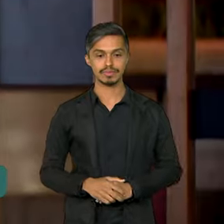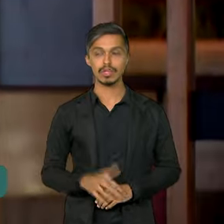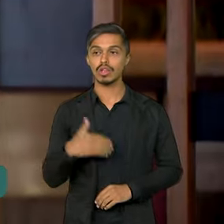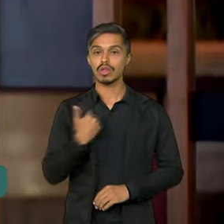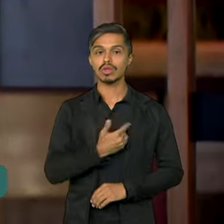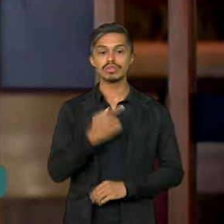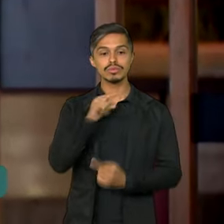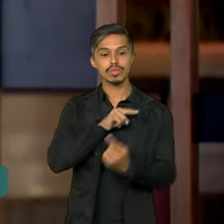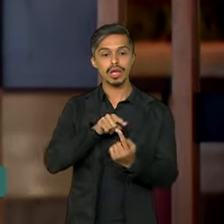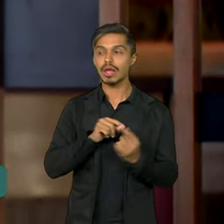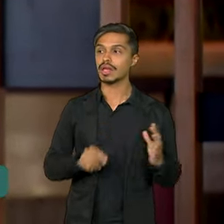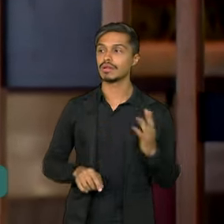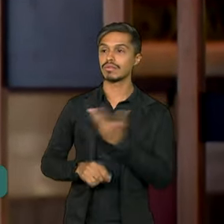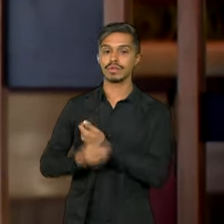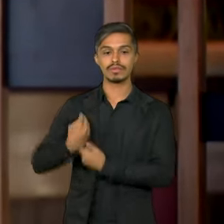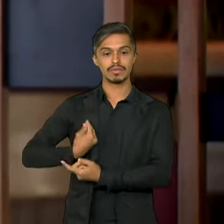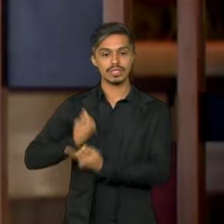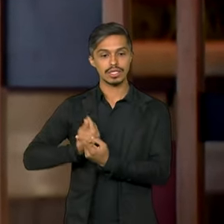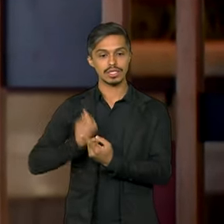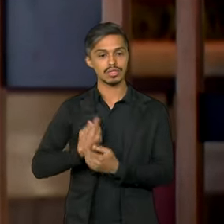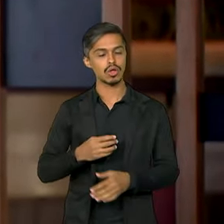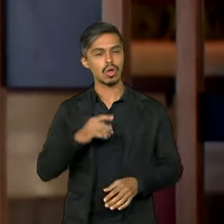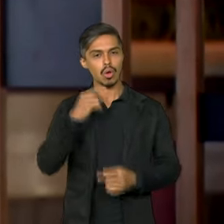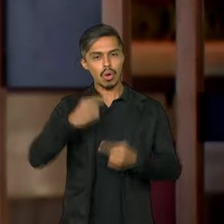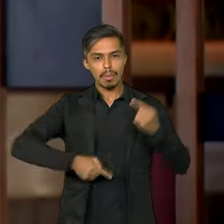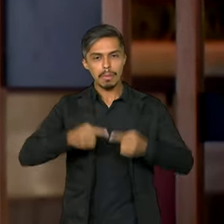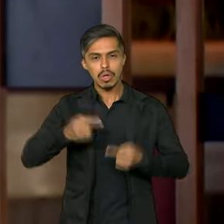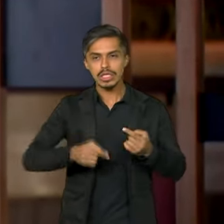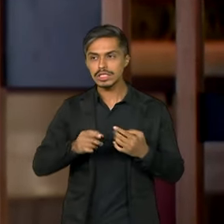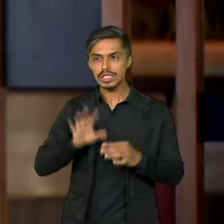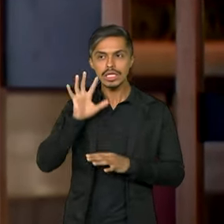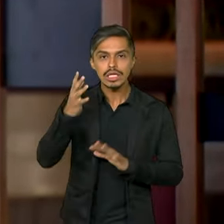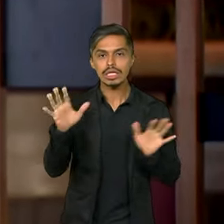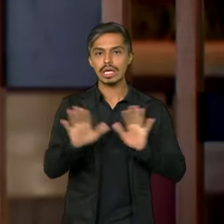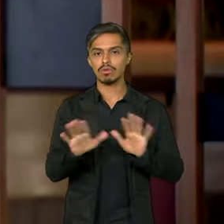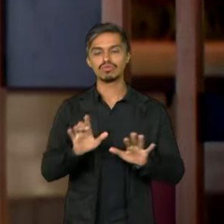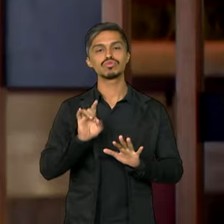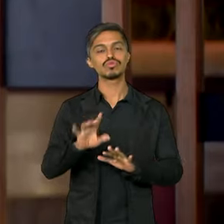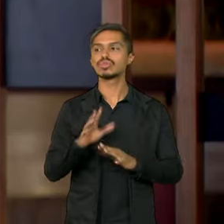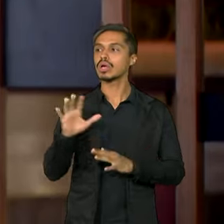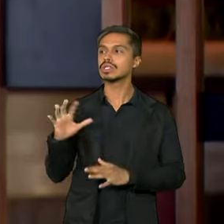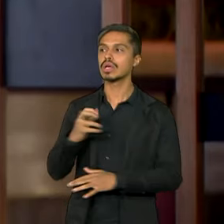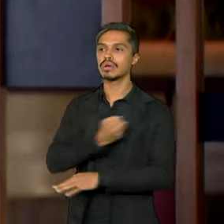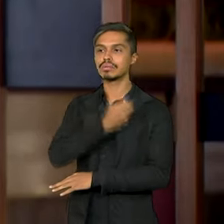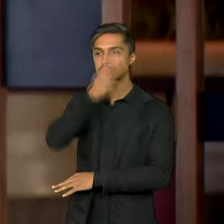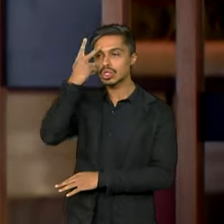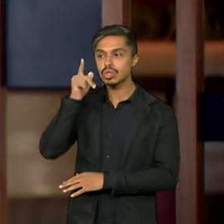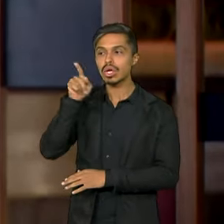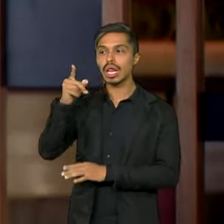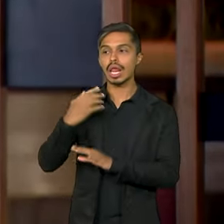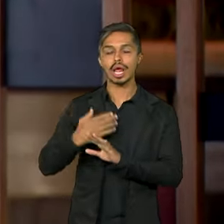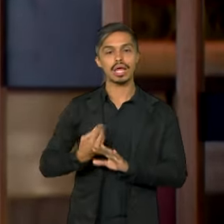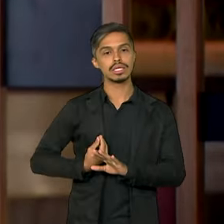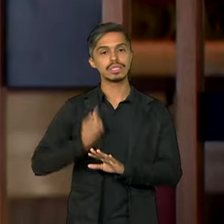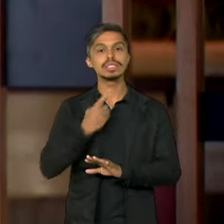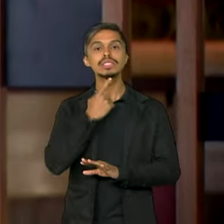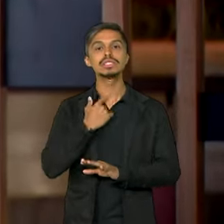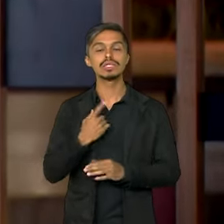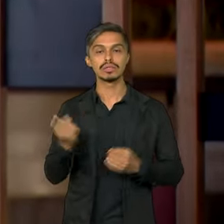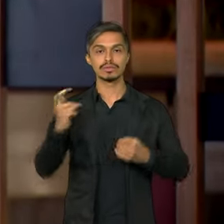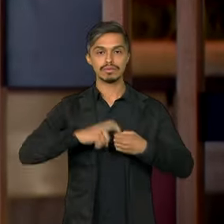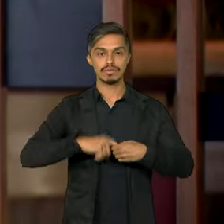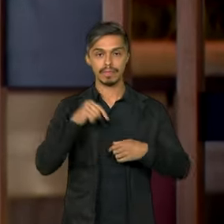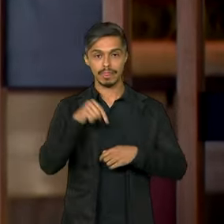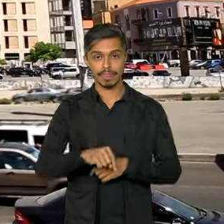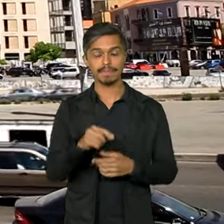Nós não estamos tomando nenhum posicionamento político. Nós estamos querendo trazer os brasileiros que estão lá querendo sobreviver e voltar ao